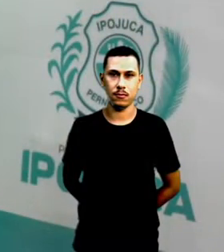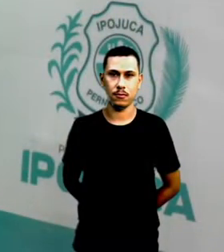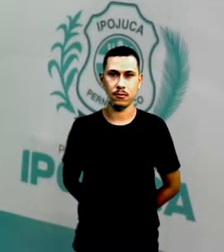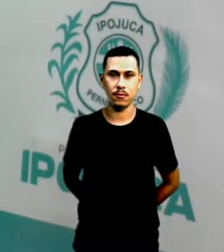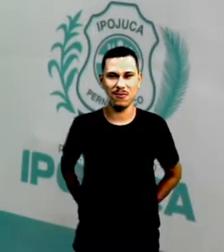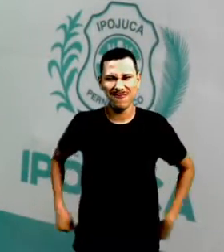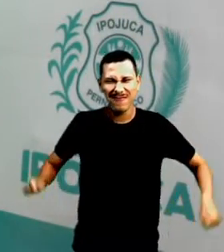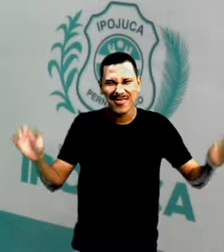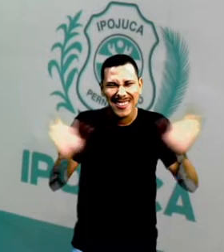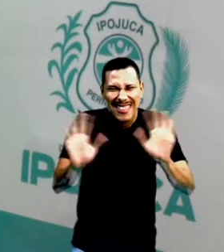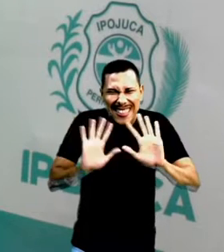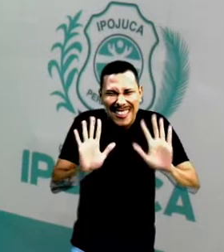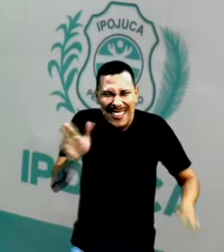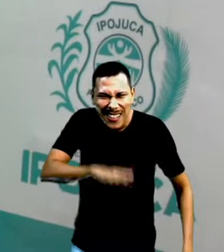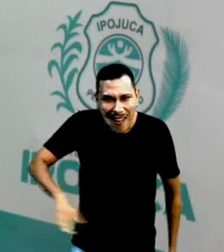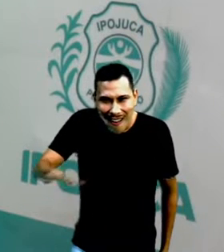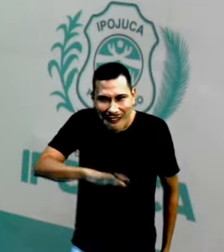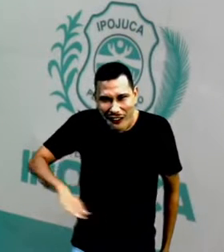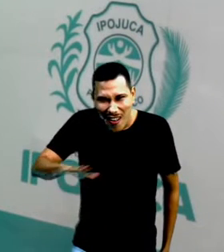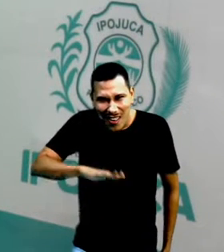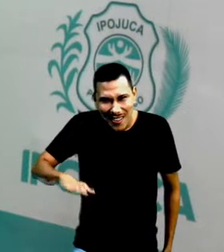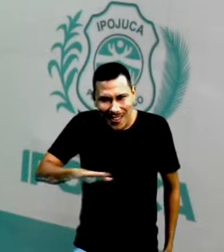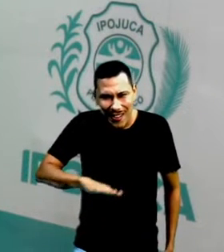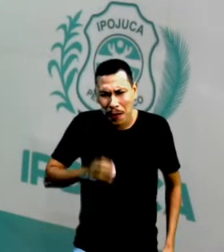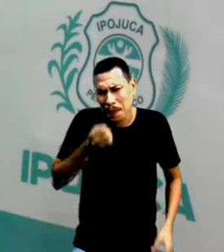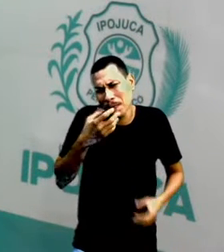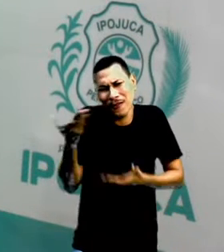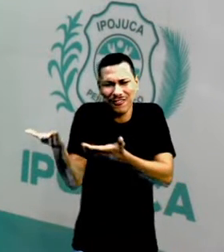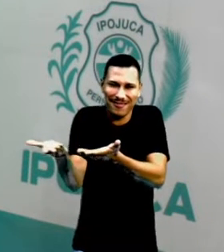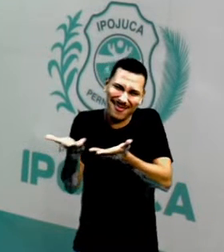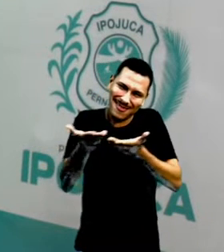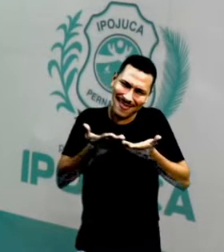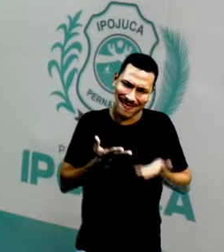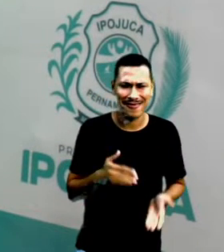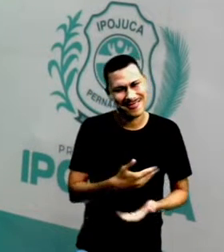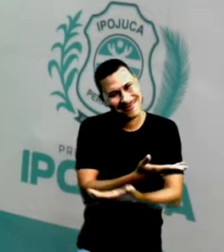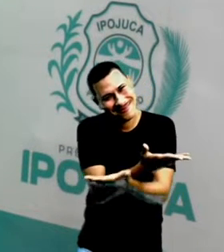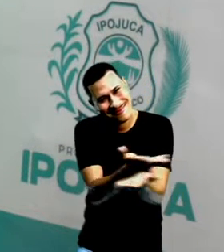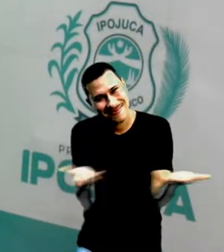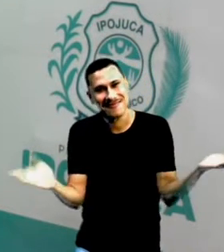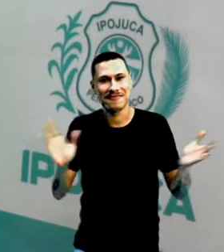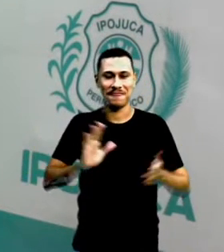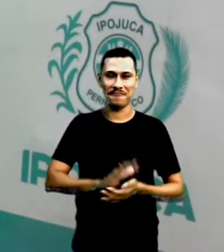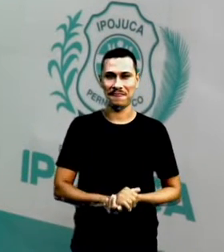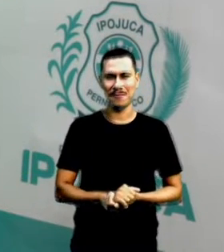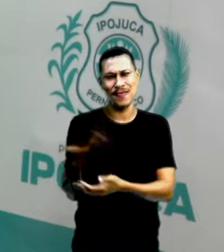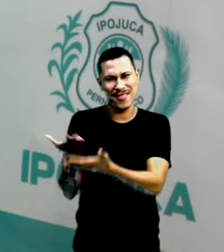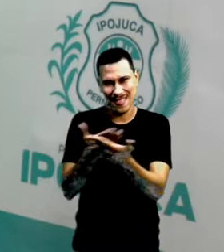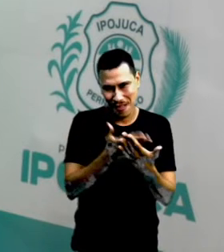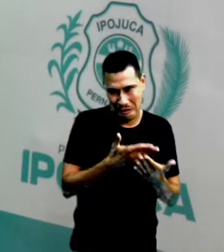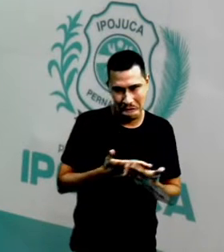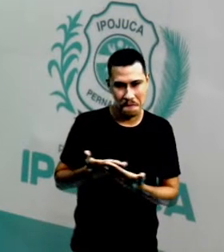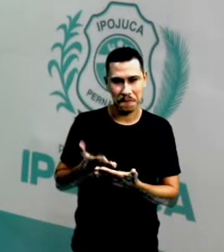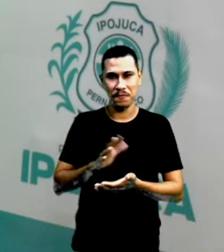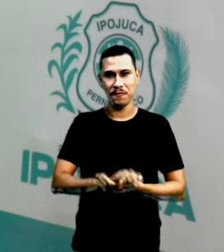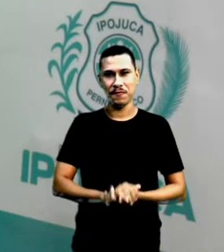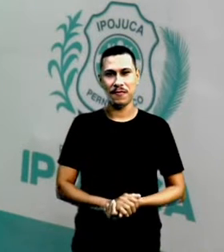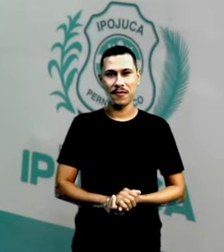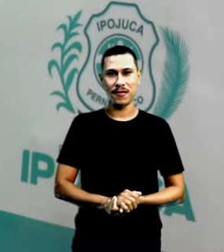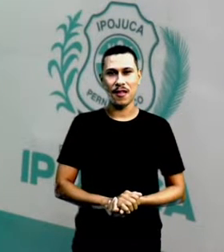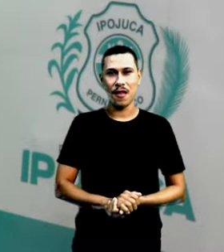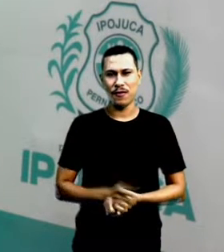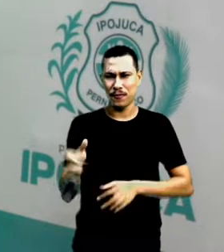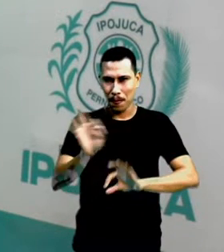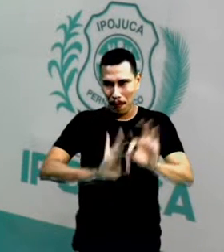Olá, crianças! Sejam todas bem-vindas a mais uma aula daqui